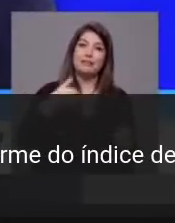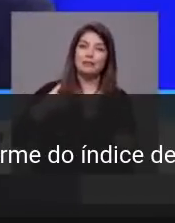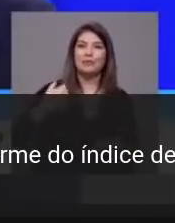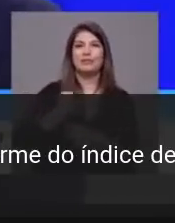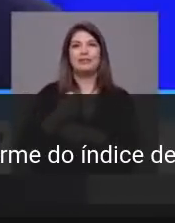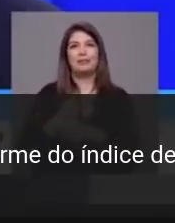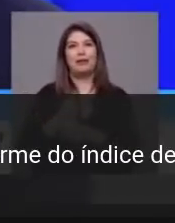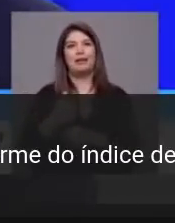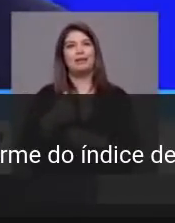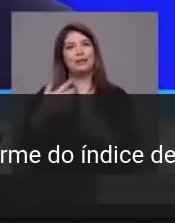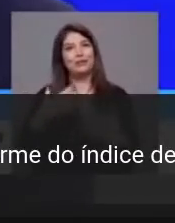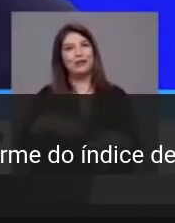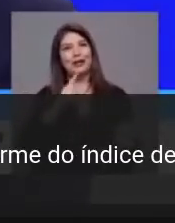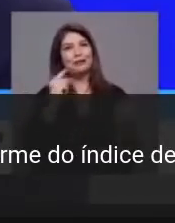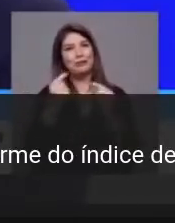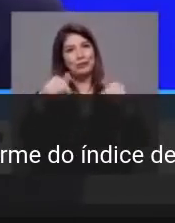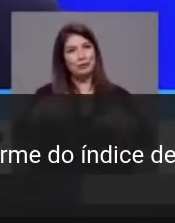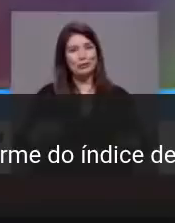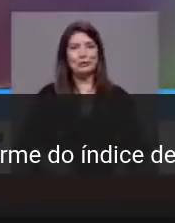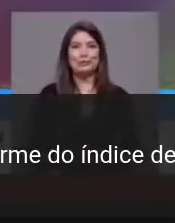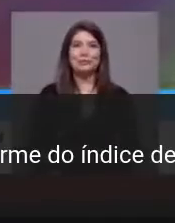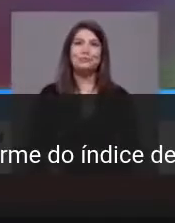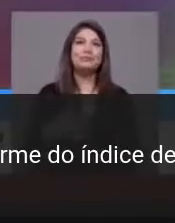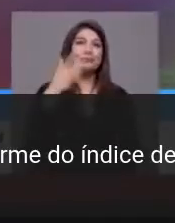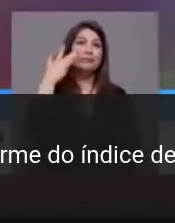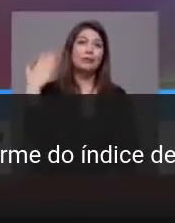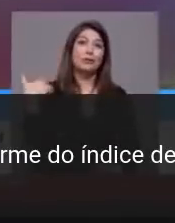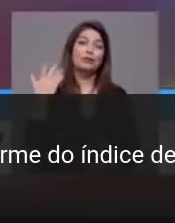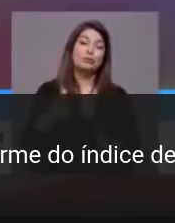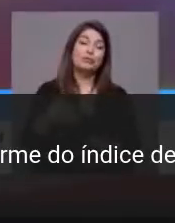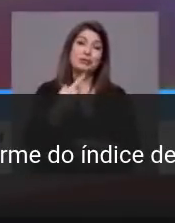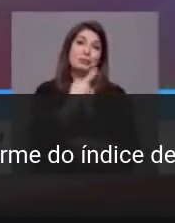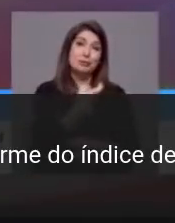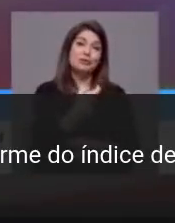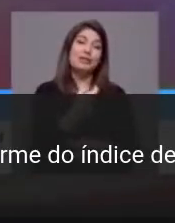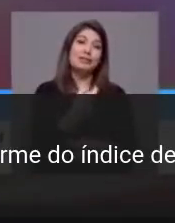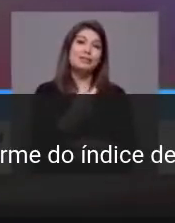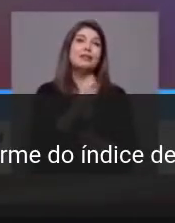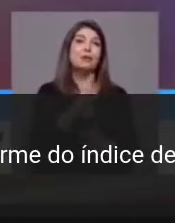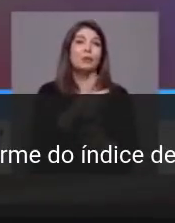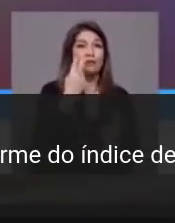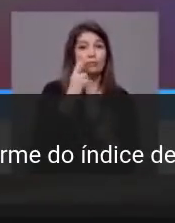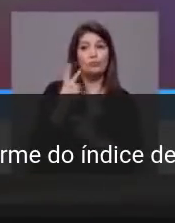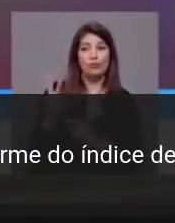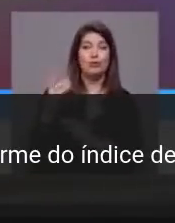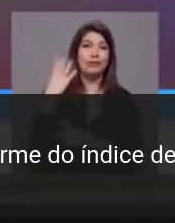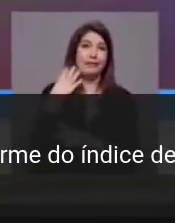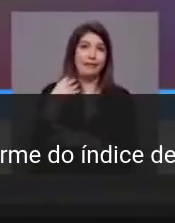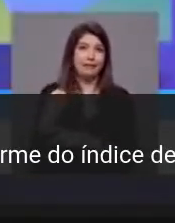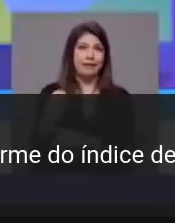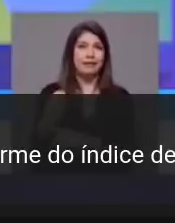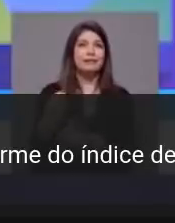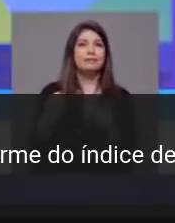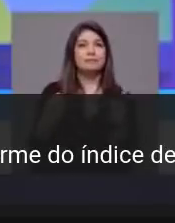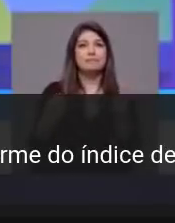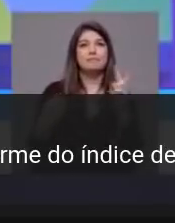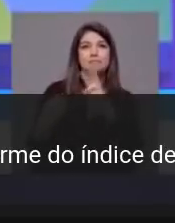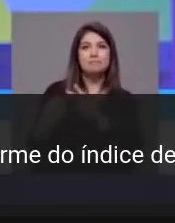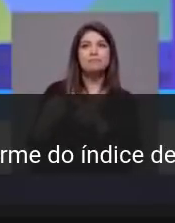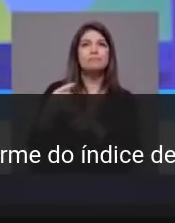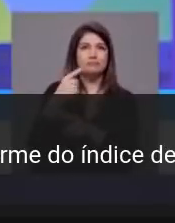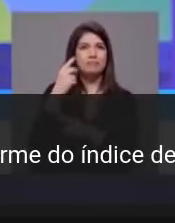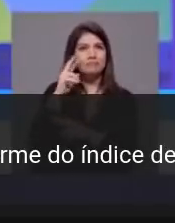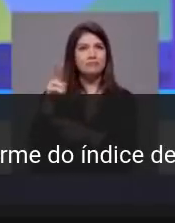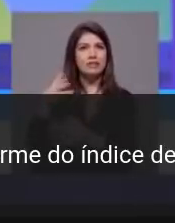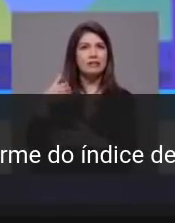pessoas, é que eu quero discutir. E é isso que vamos discutir. António Costa, tenho que lhe fazer a mesma pergunta, pergunto-lhe de outra maneira, quando olha para a Catarina Martins, se vê também aqui um